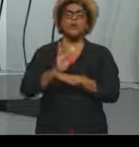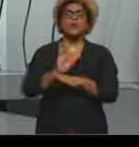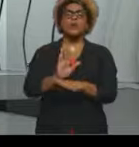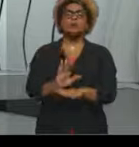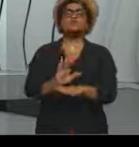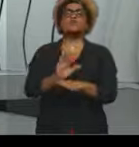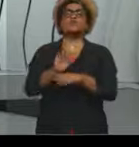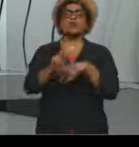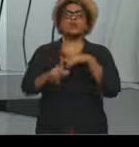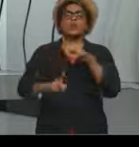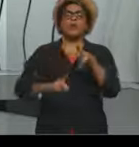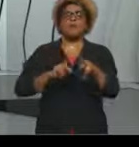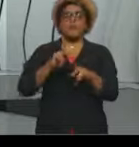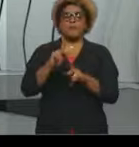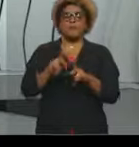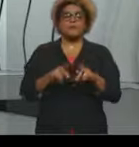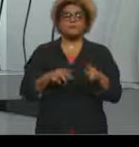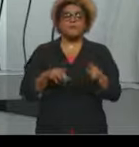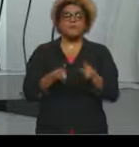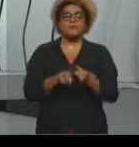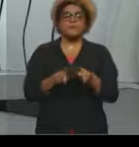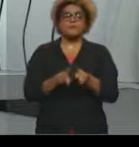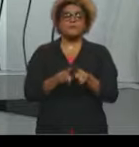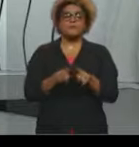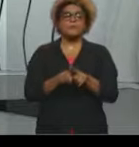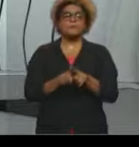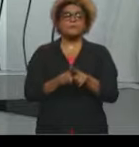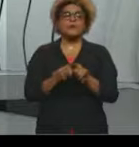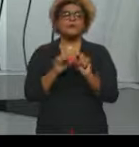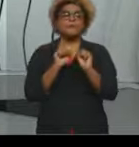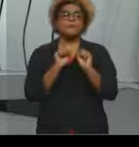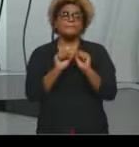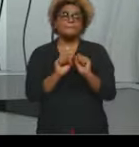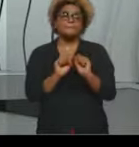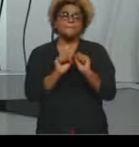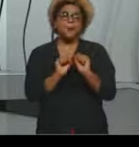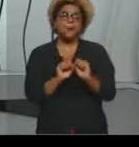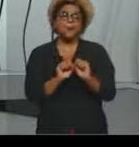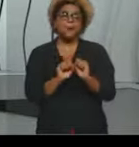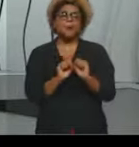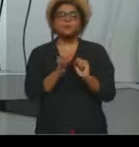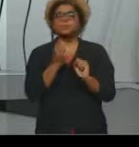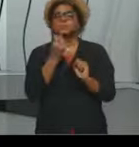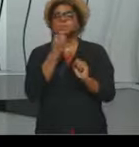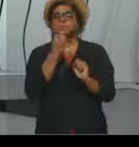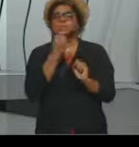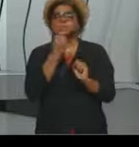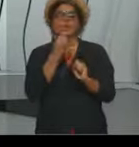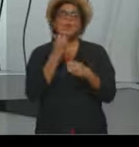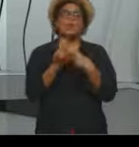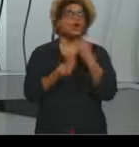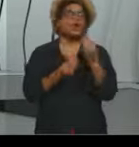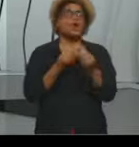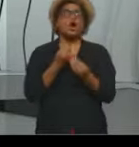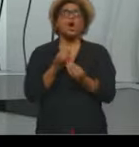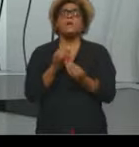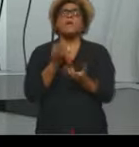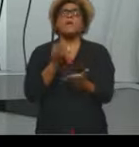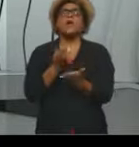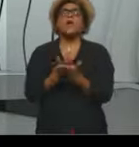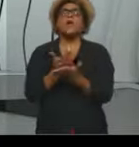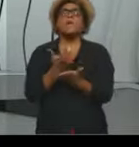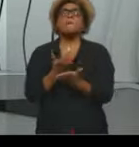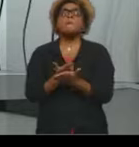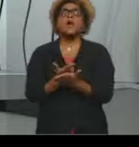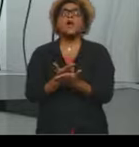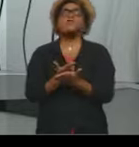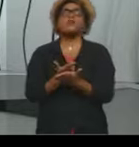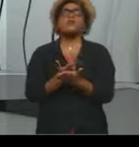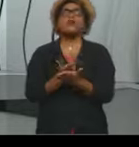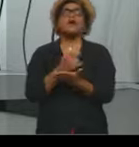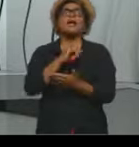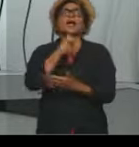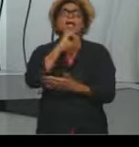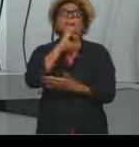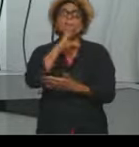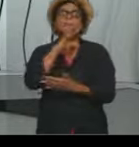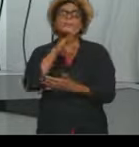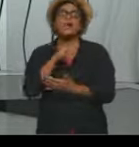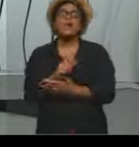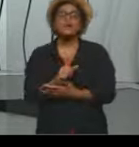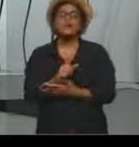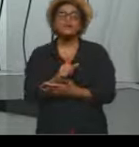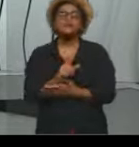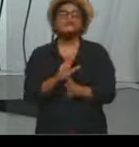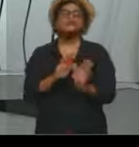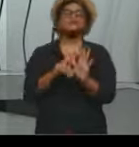momento, ele vai poder, né, seja por meio de cobrança de impostos, seja por outros meios, recuperar aqueles